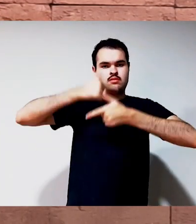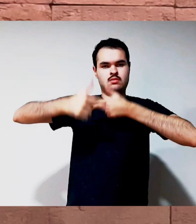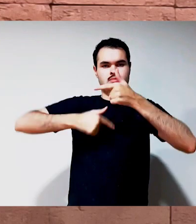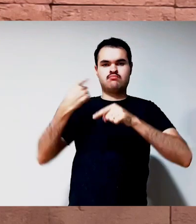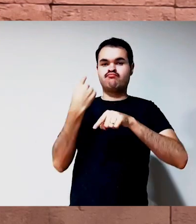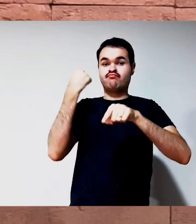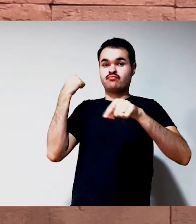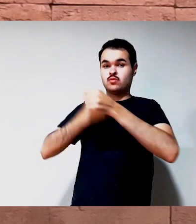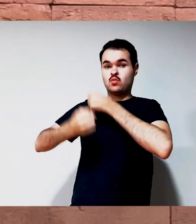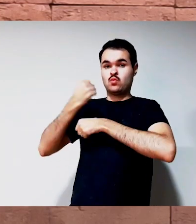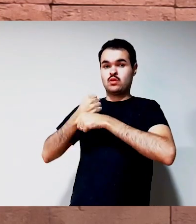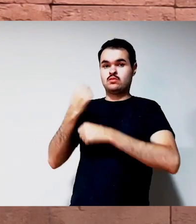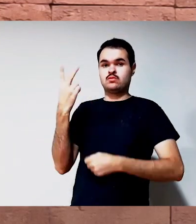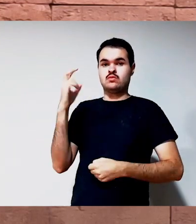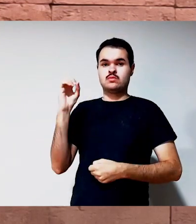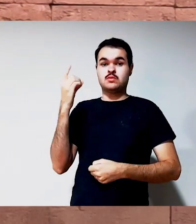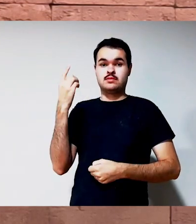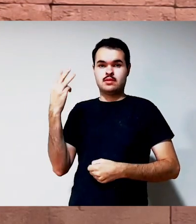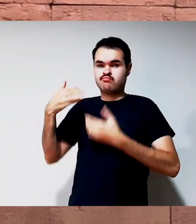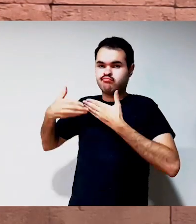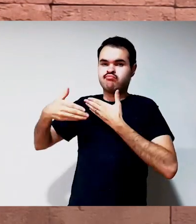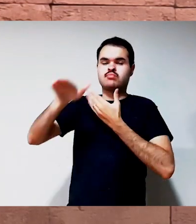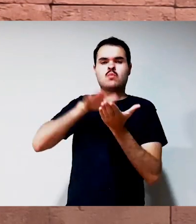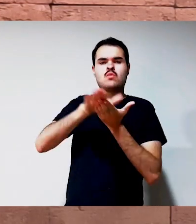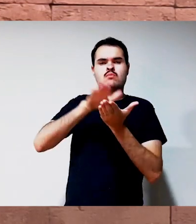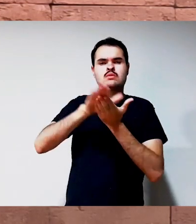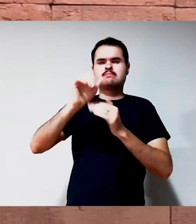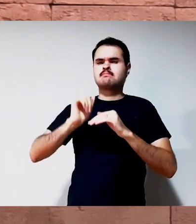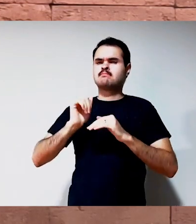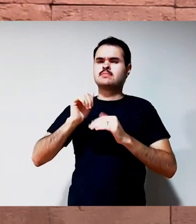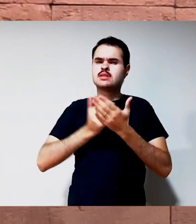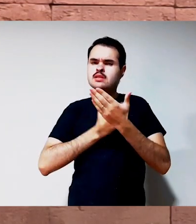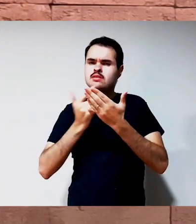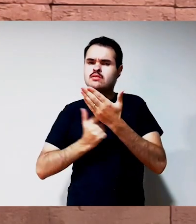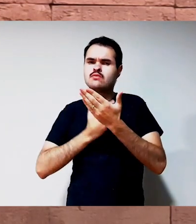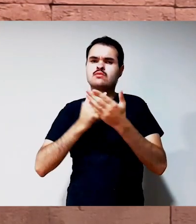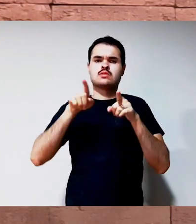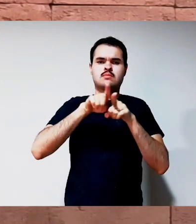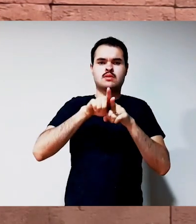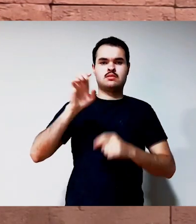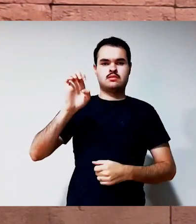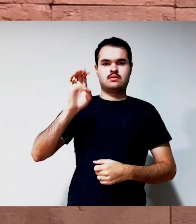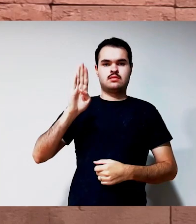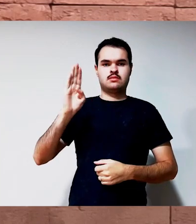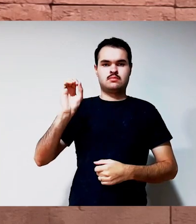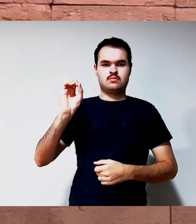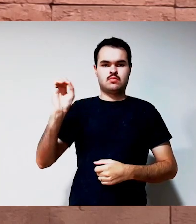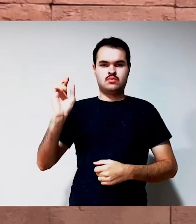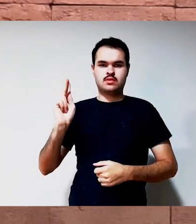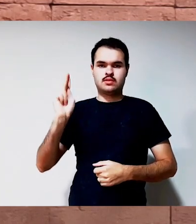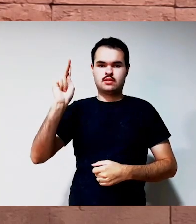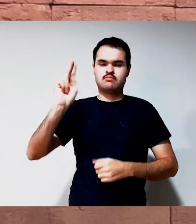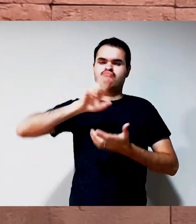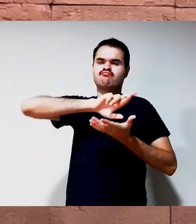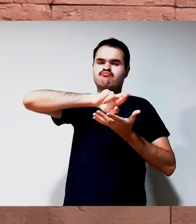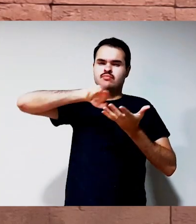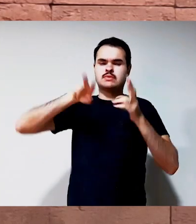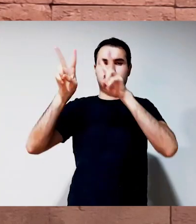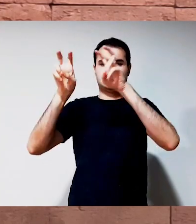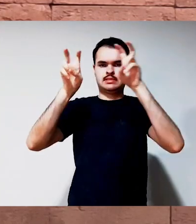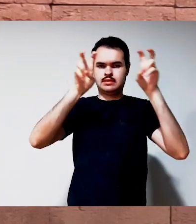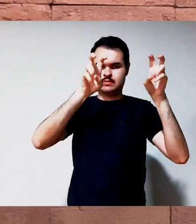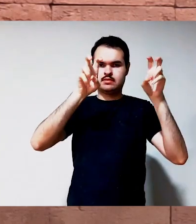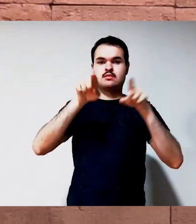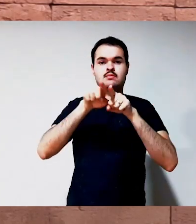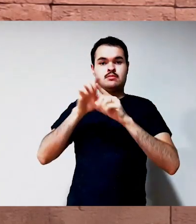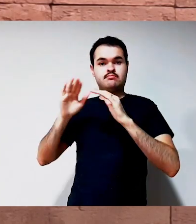diferentes públicos e sobre diferentes temas. Então, nós temos desde literatura infantil até livros acadêmicos. Nós já publicamos